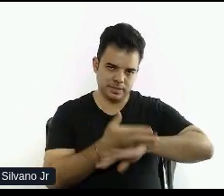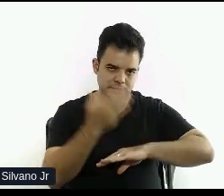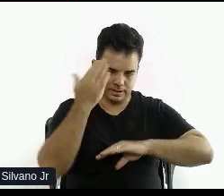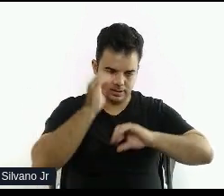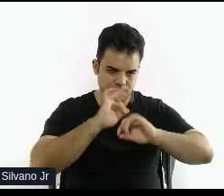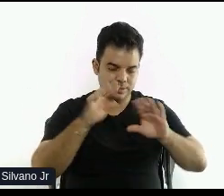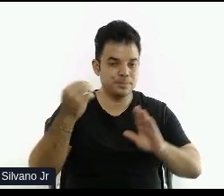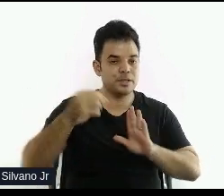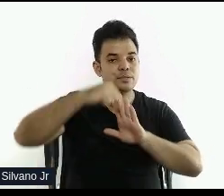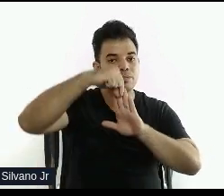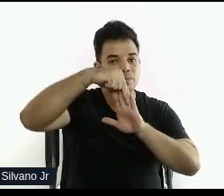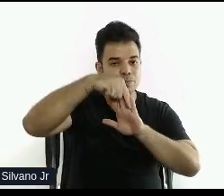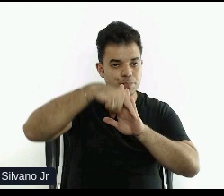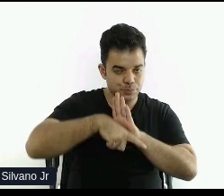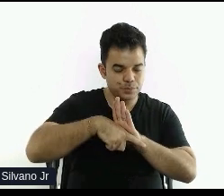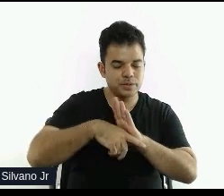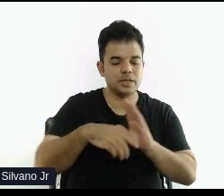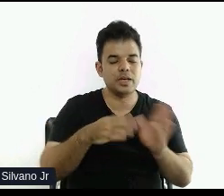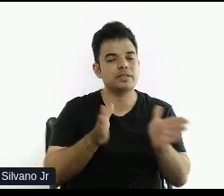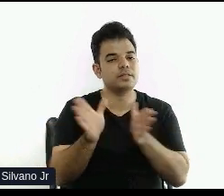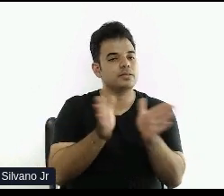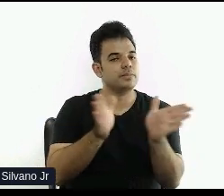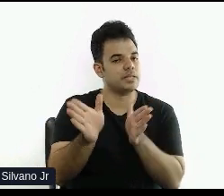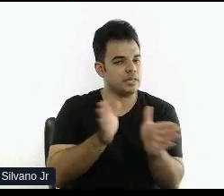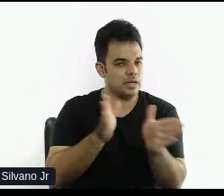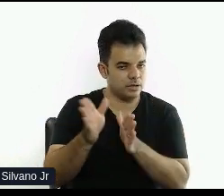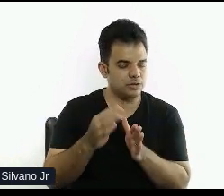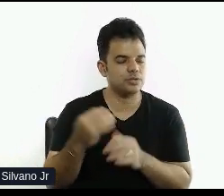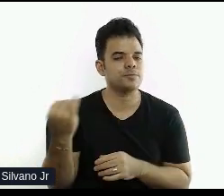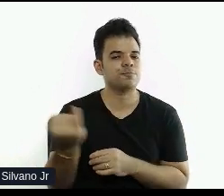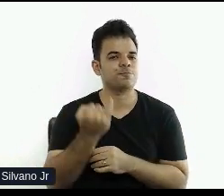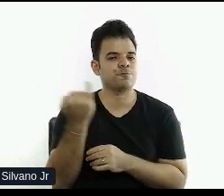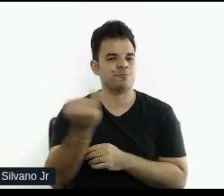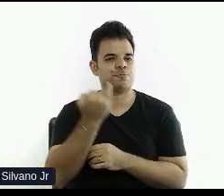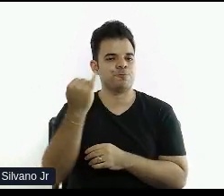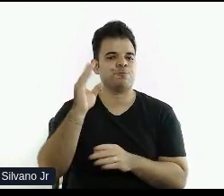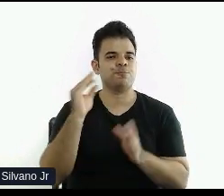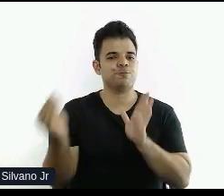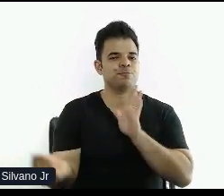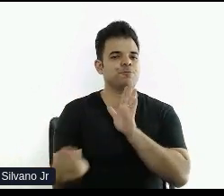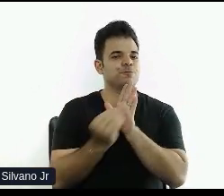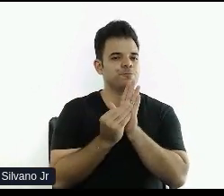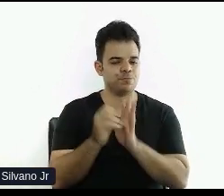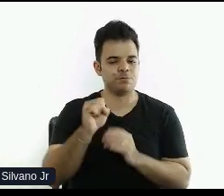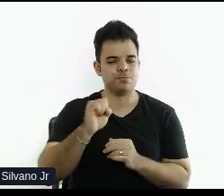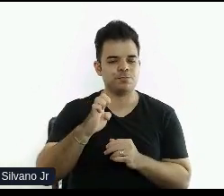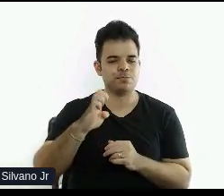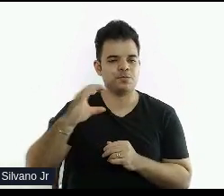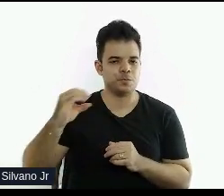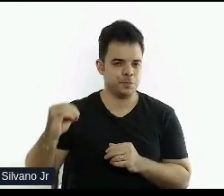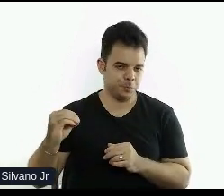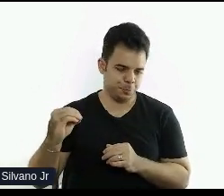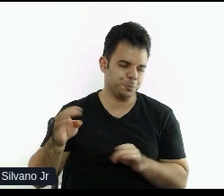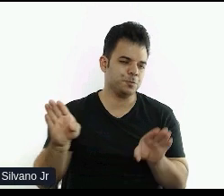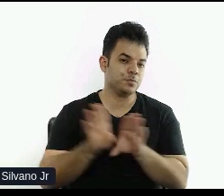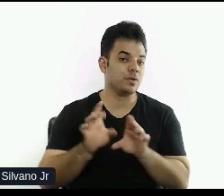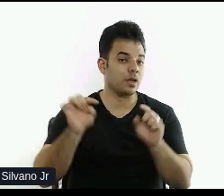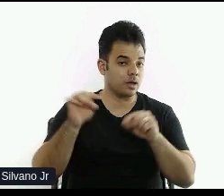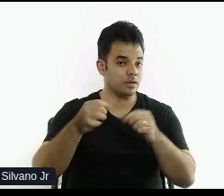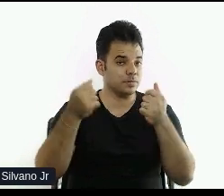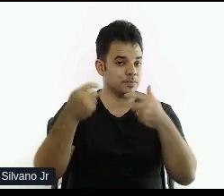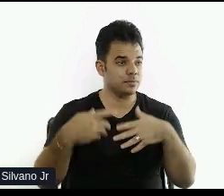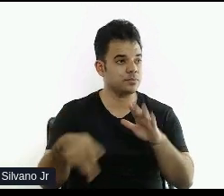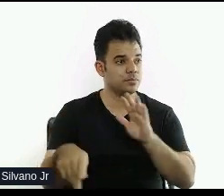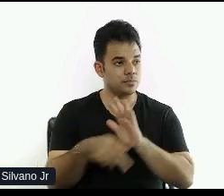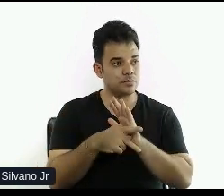E plugin de acessibilidade, que isso também é um ponto importante na hora da melhoria de SEO. Aqui eu trouxe, né? Falei um